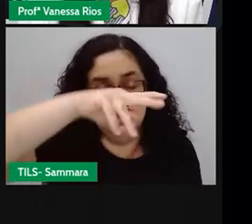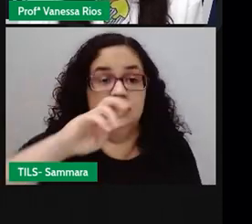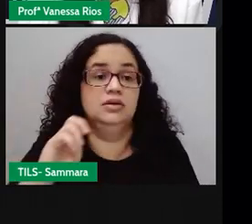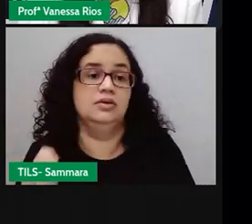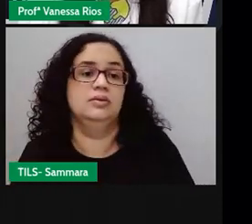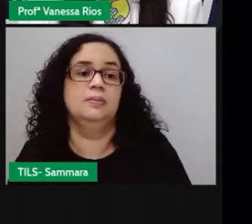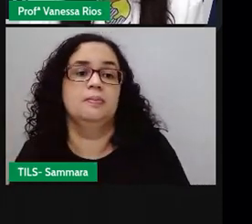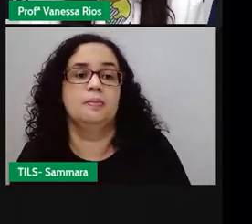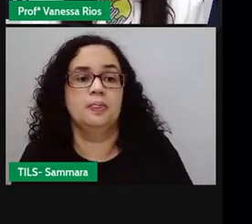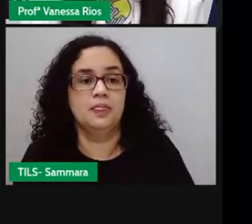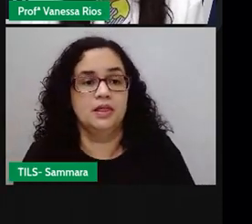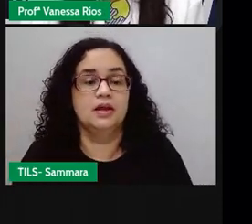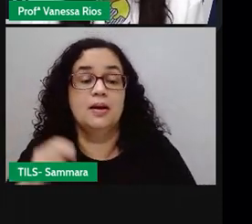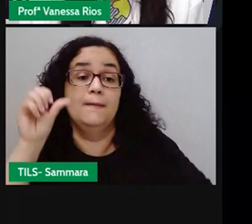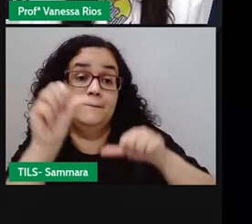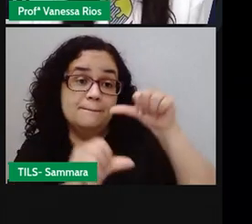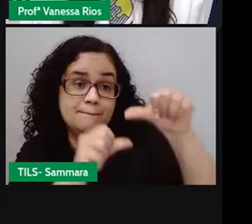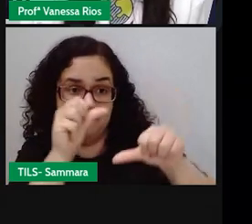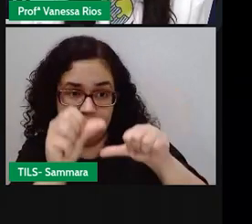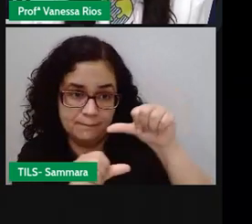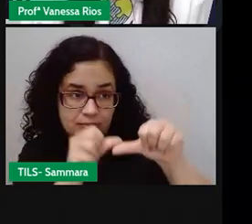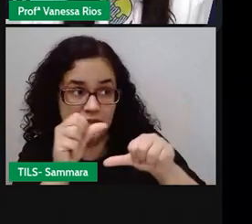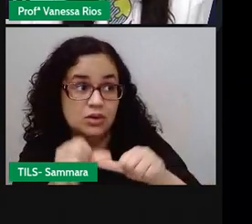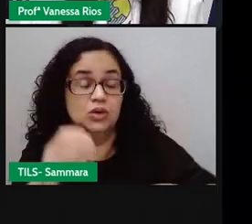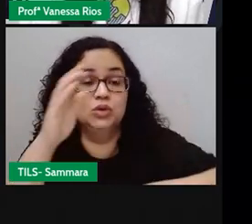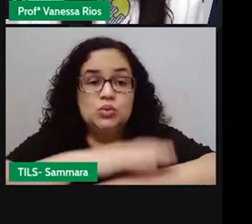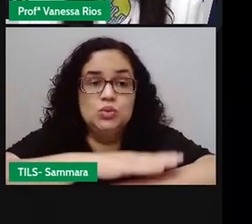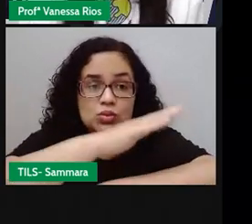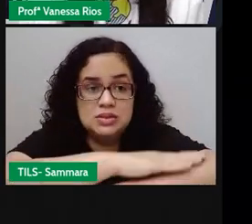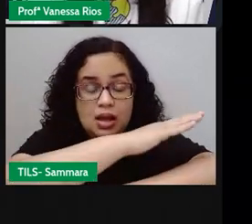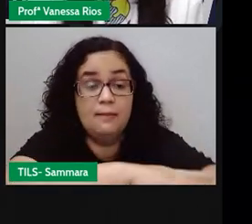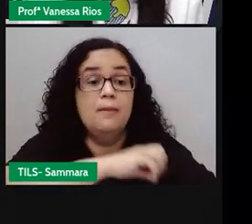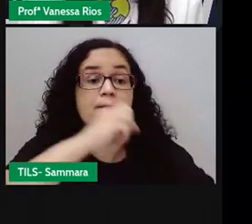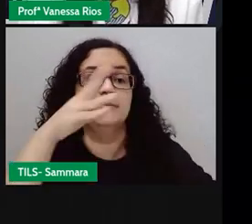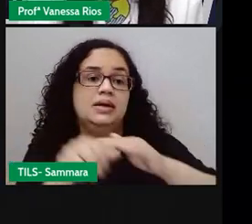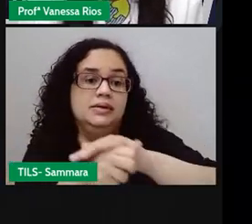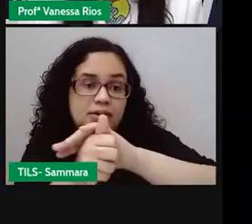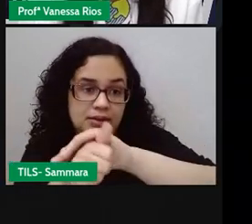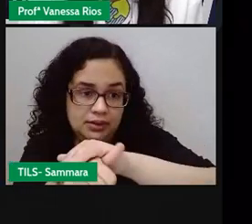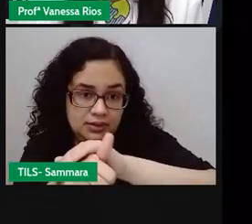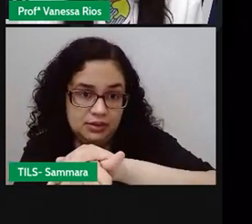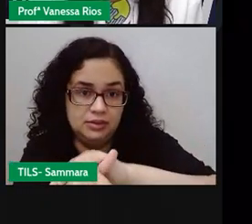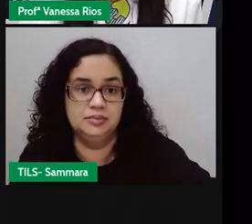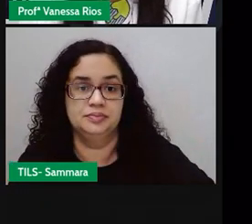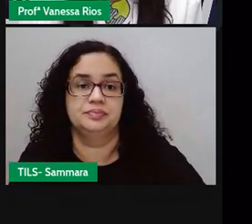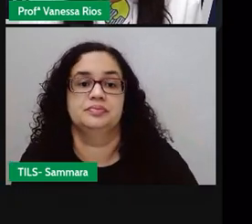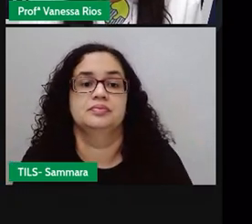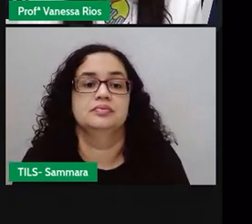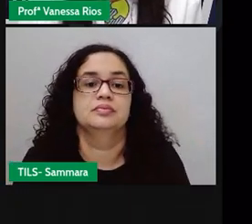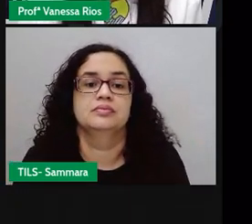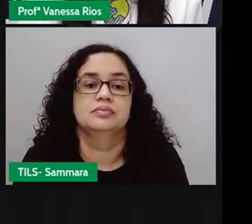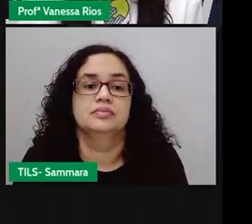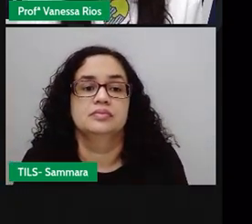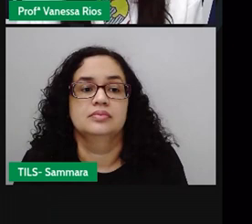até a mudança do sapo para a tartaruga. Mas vamos lá.